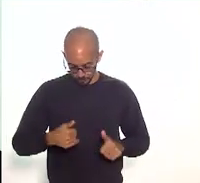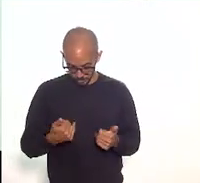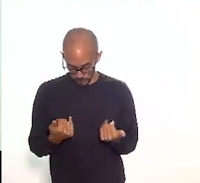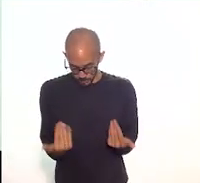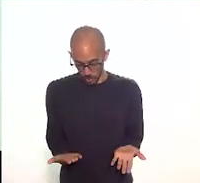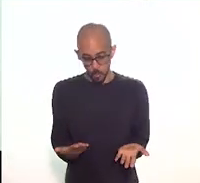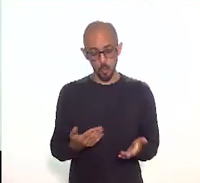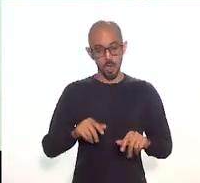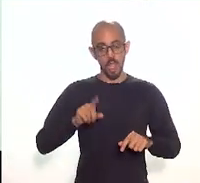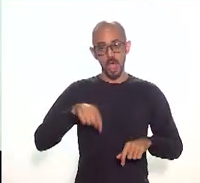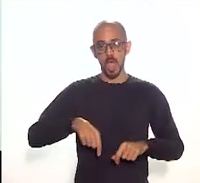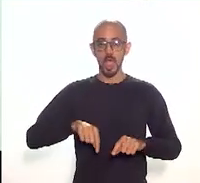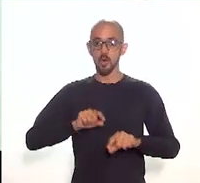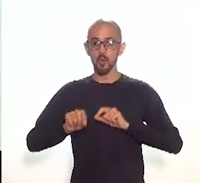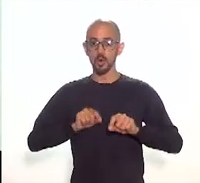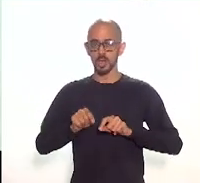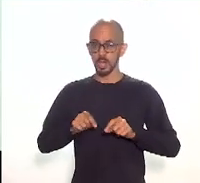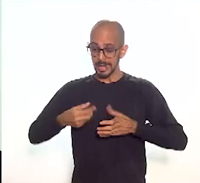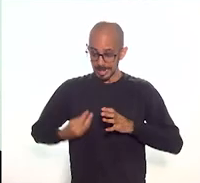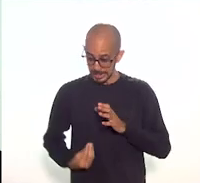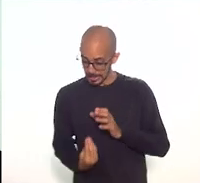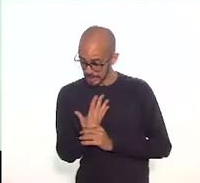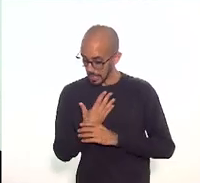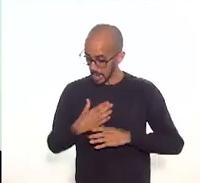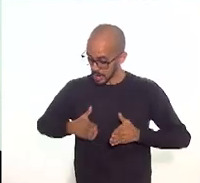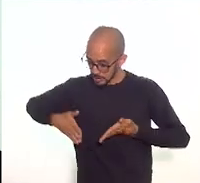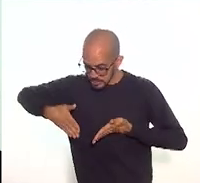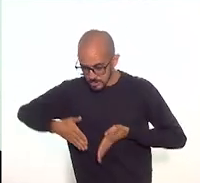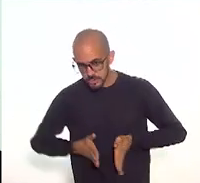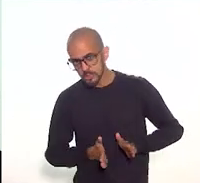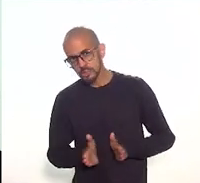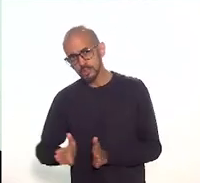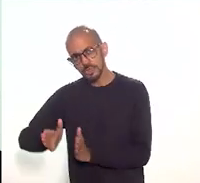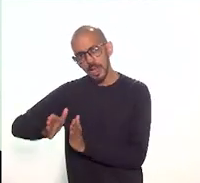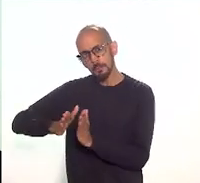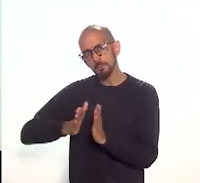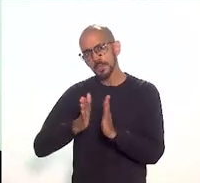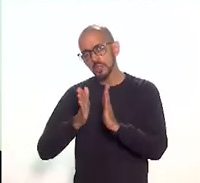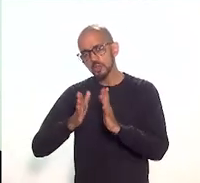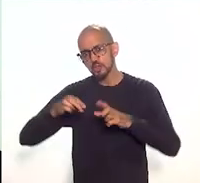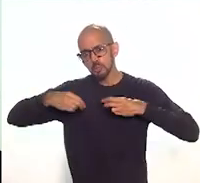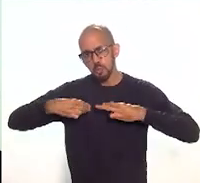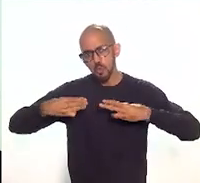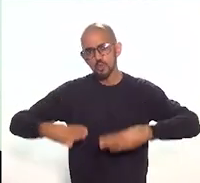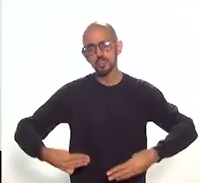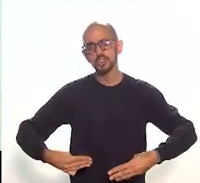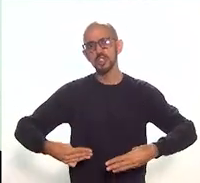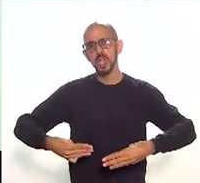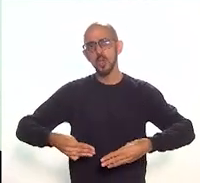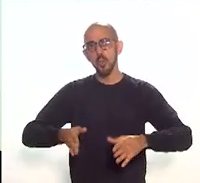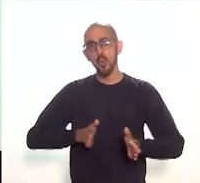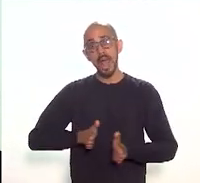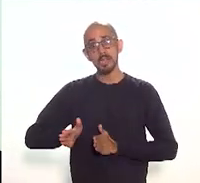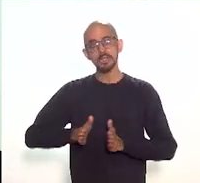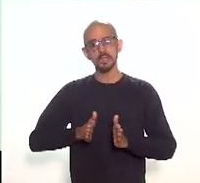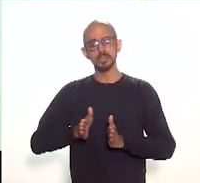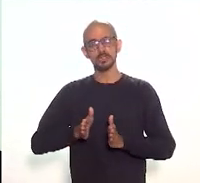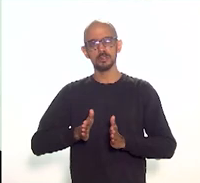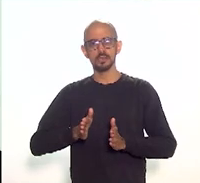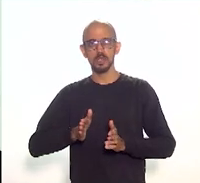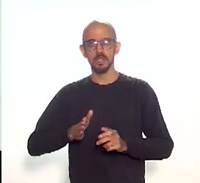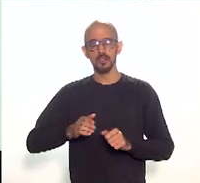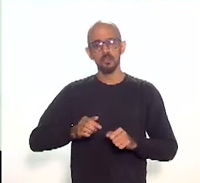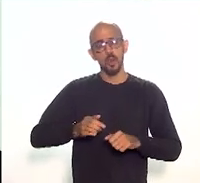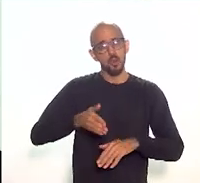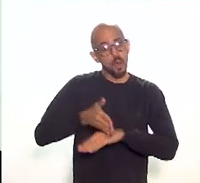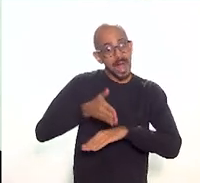tornar esse percurso, tornar esse museu algo viável à população do Rio de